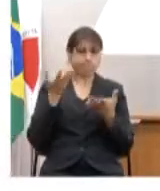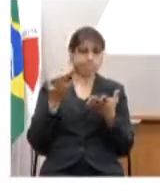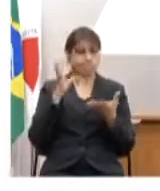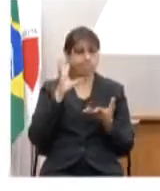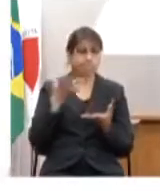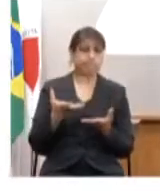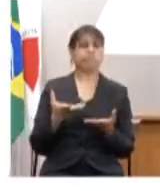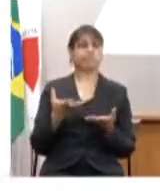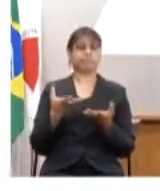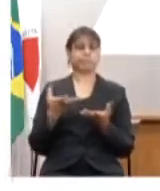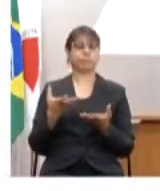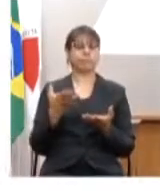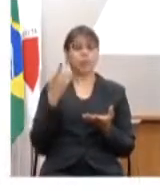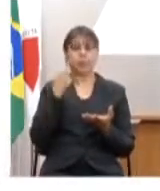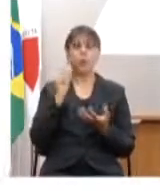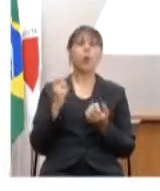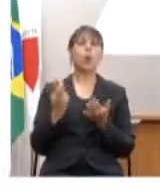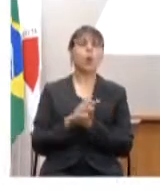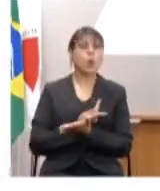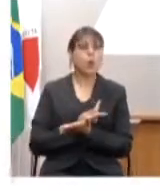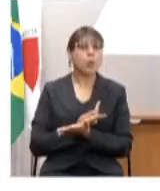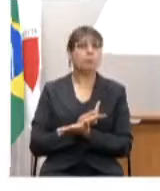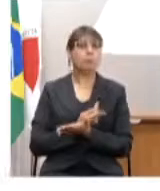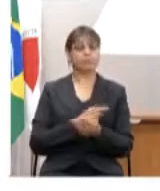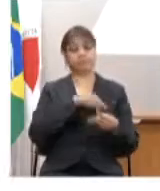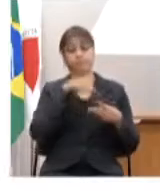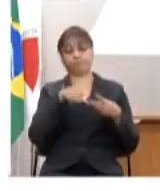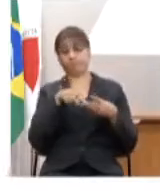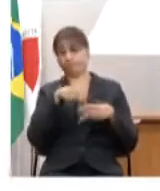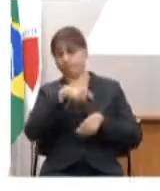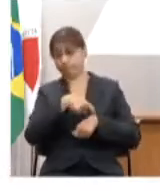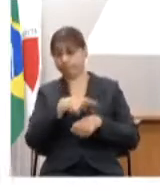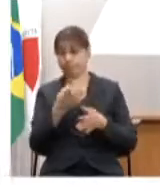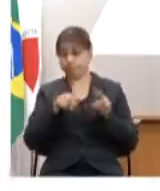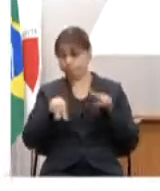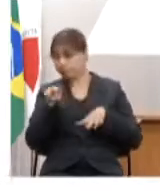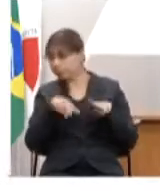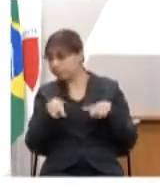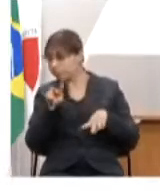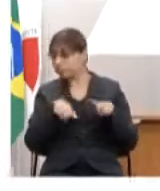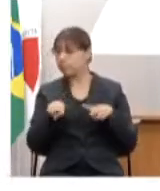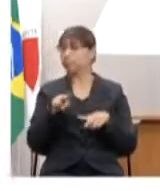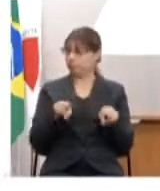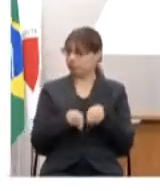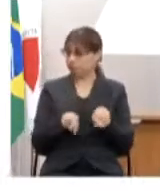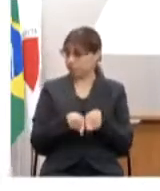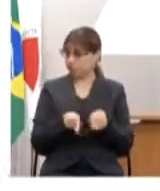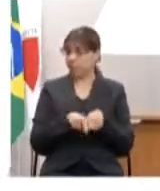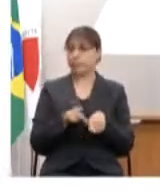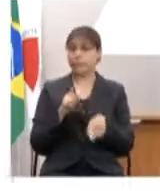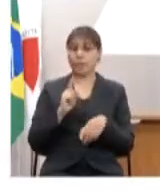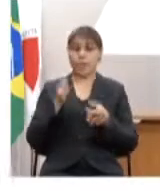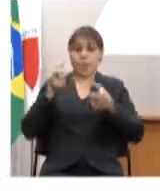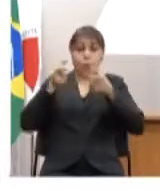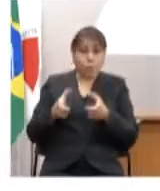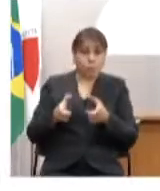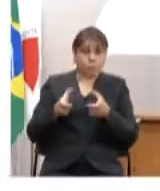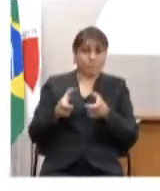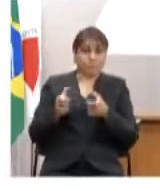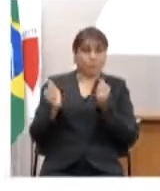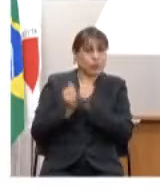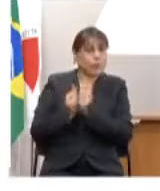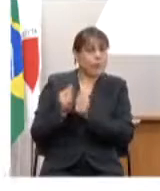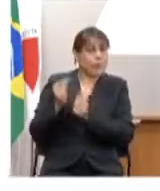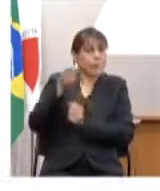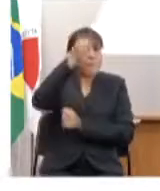tentam ponderar o que está acontecendo o segundo nível de checagem que é um nível local com os prefeitos